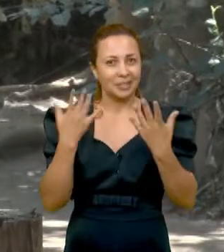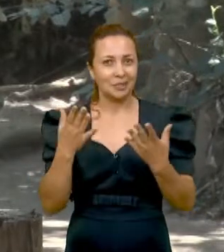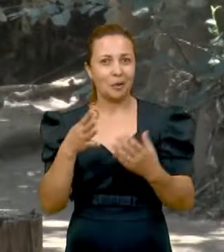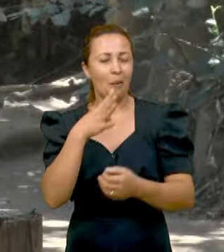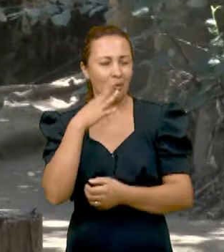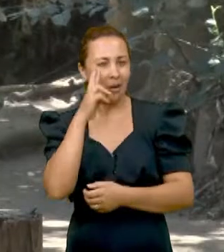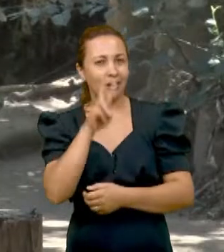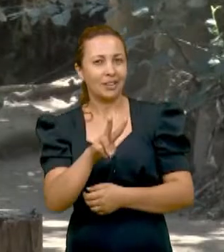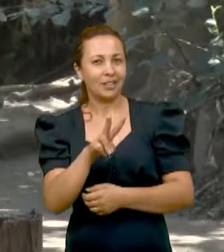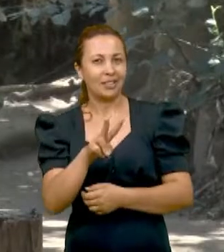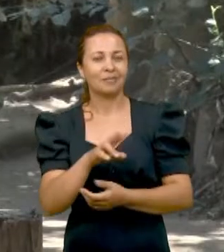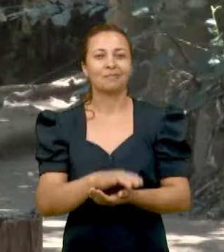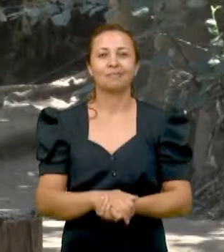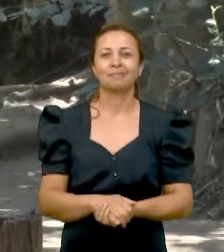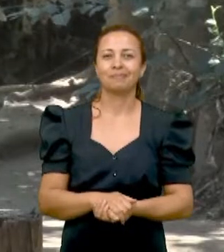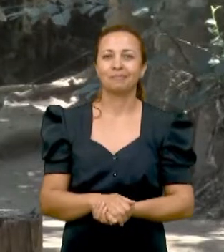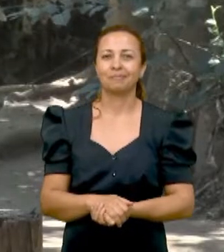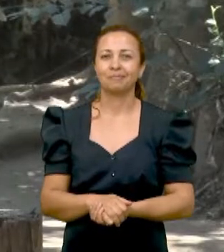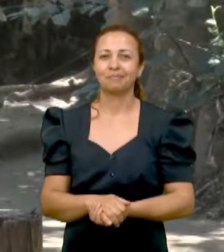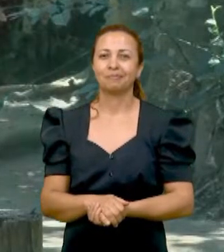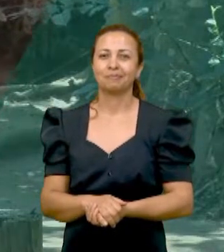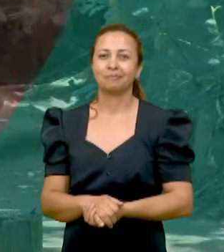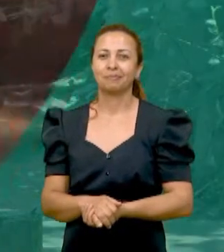Então, vamos conferir as pesquisas de hoje?